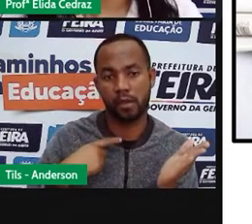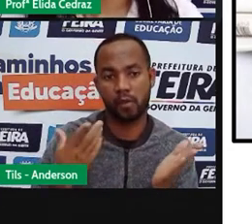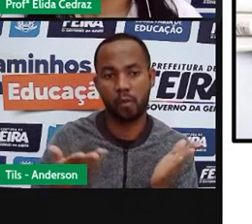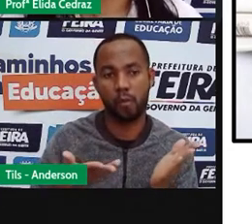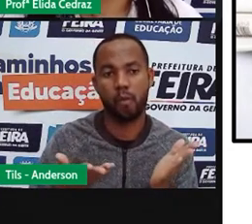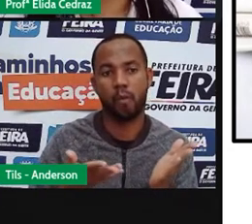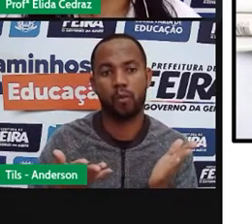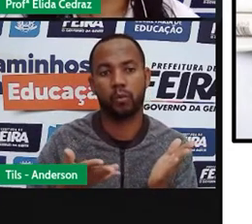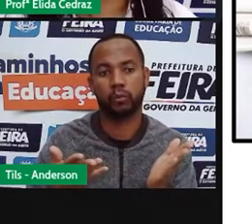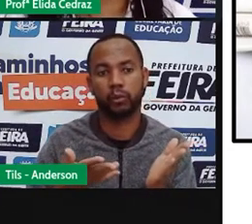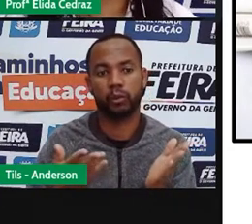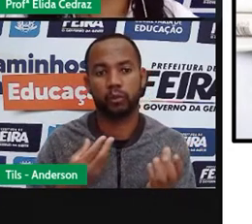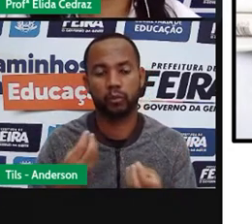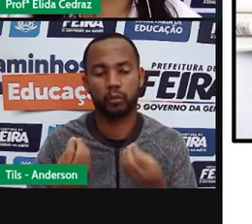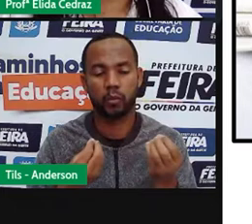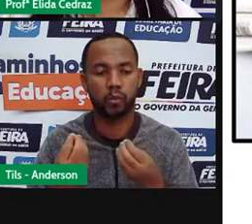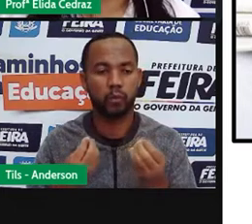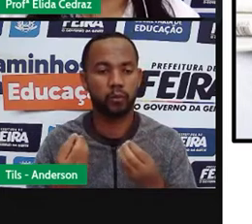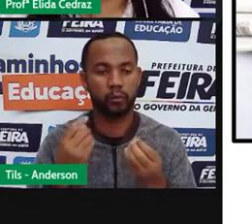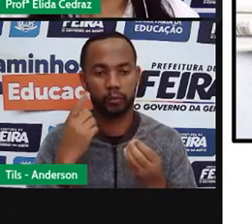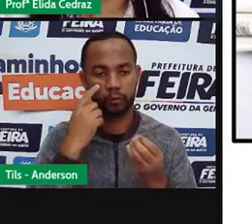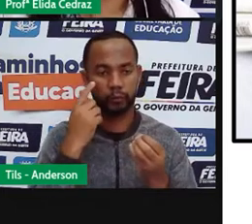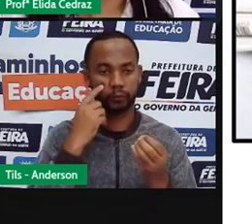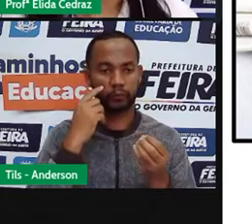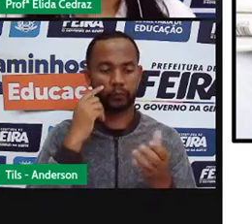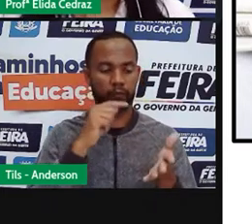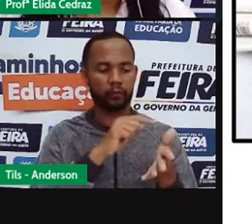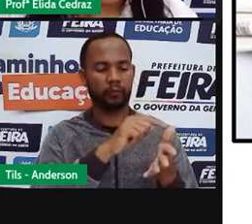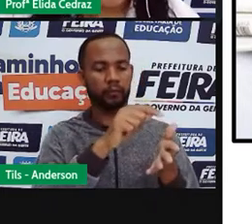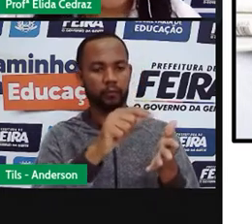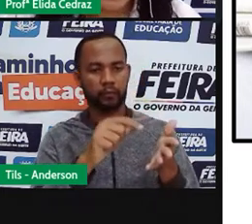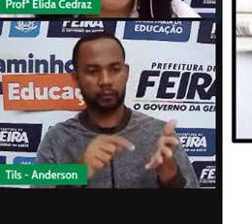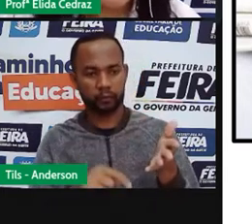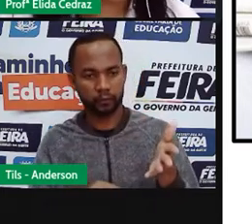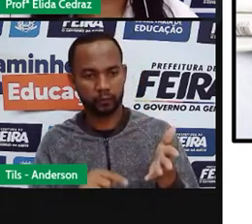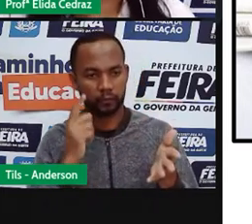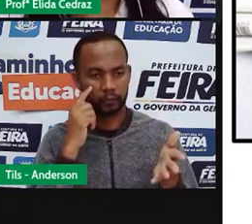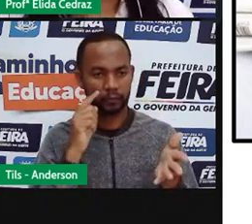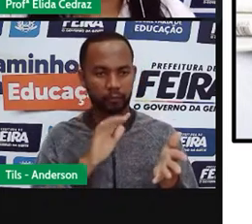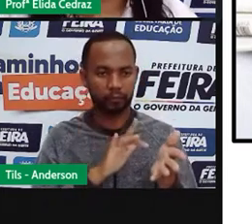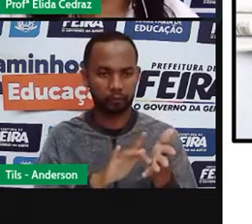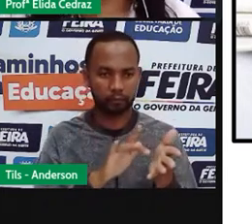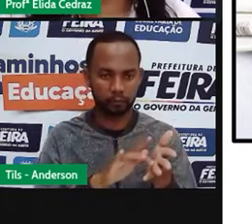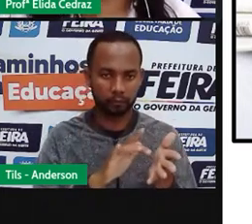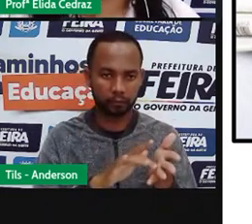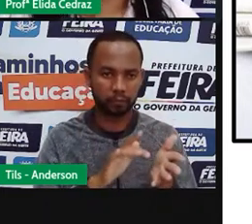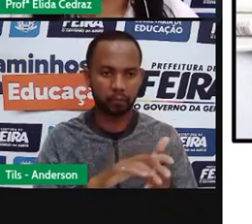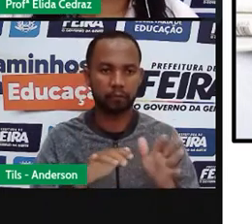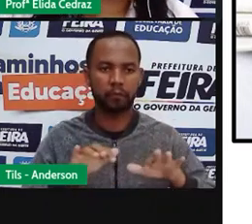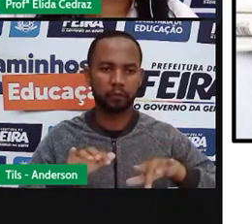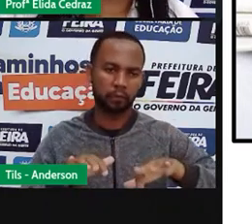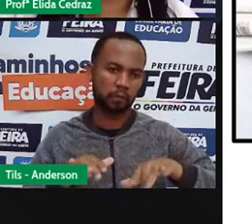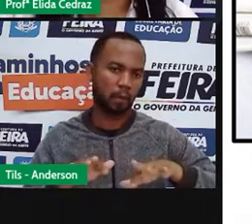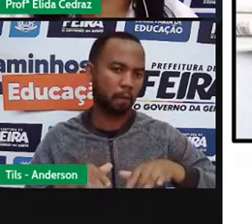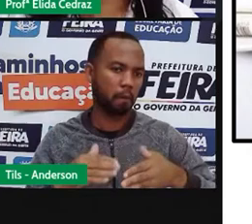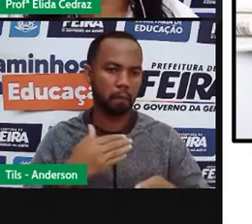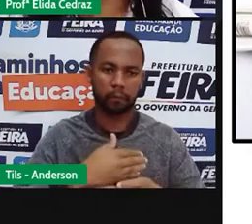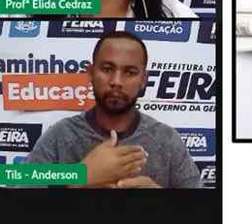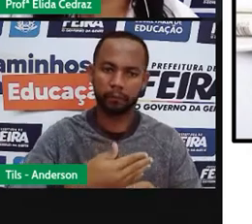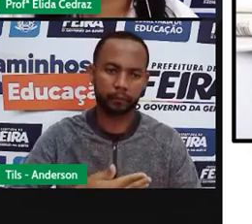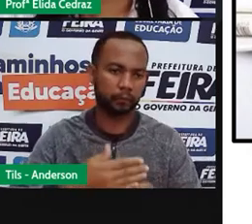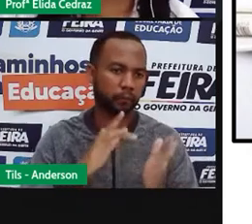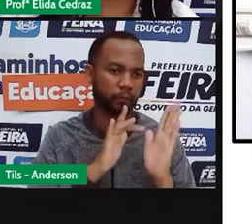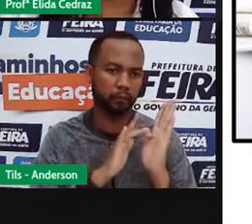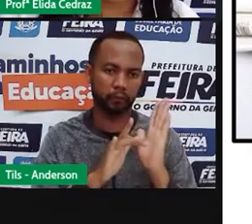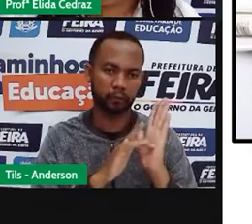disponível nas plataformas digitais. Nós podemos acessar no computador, no notebook, no